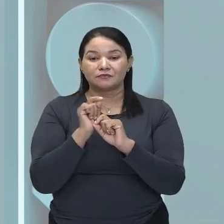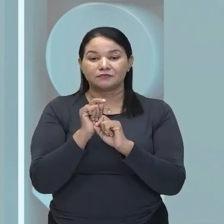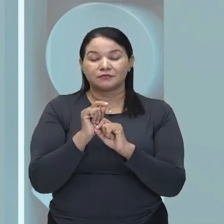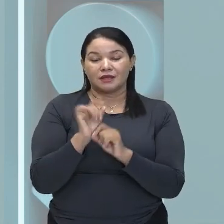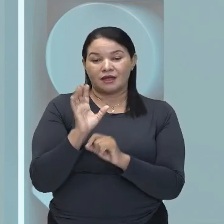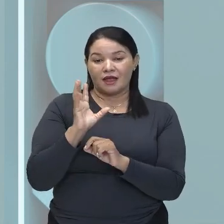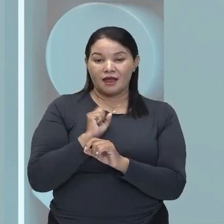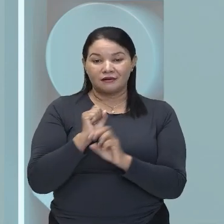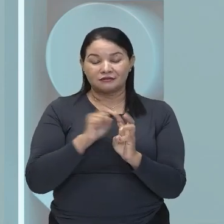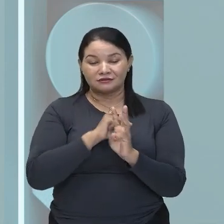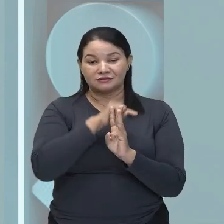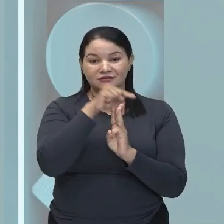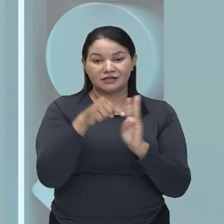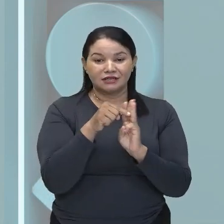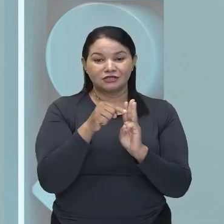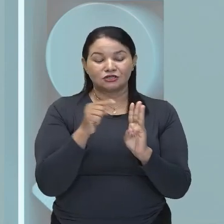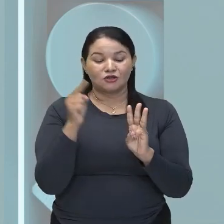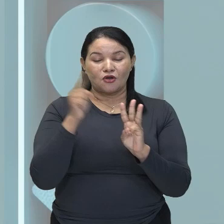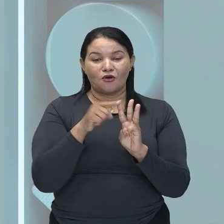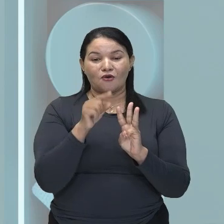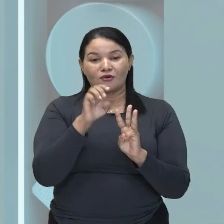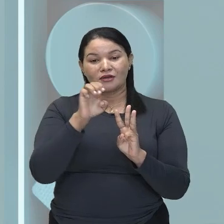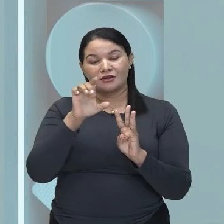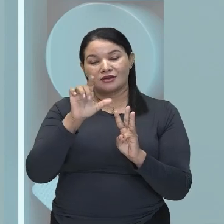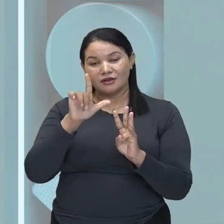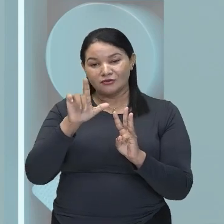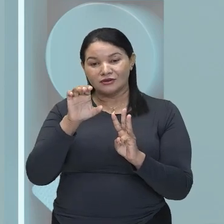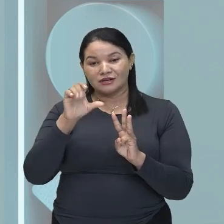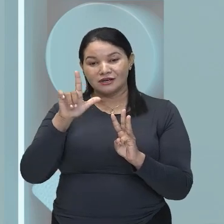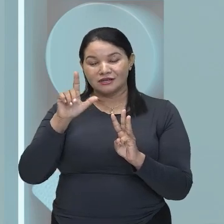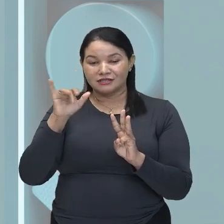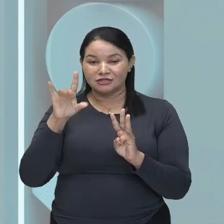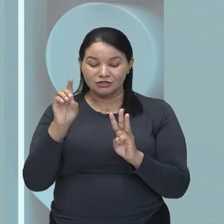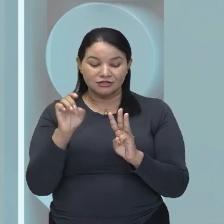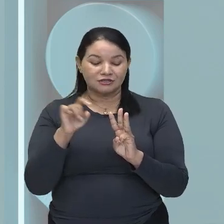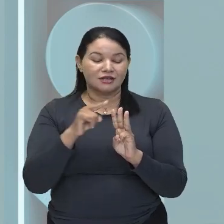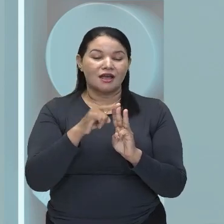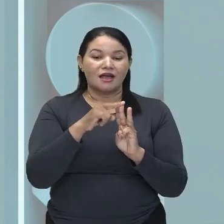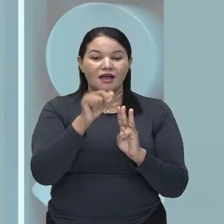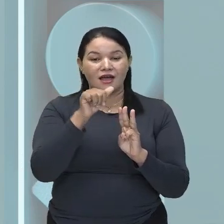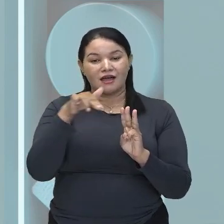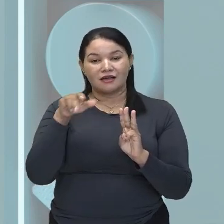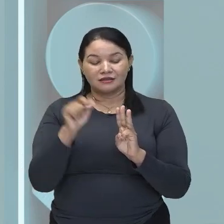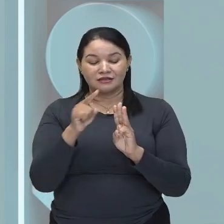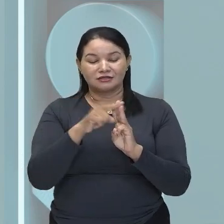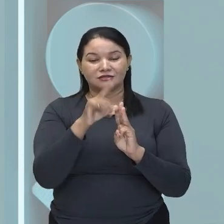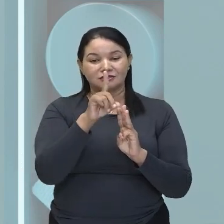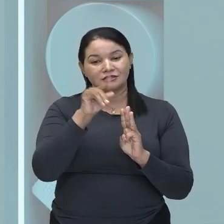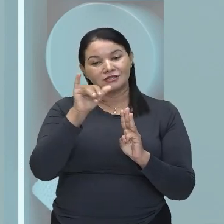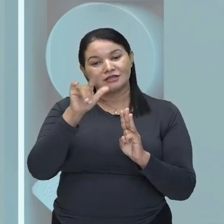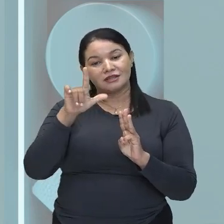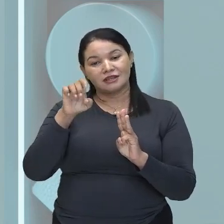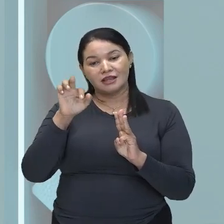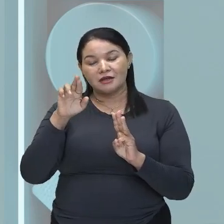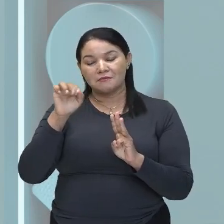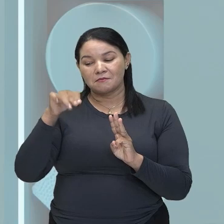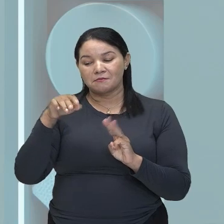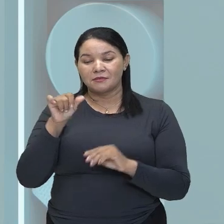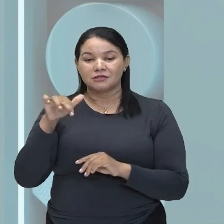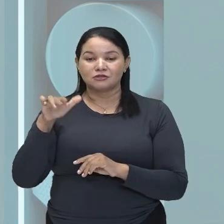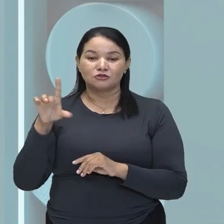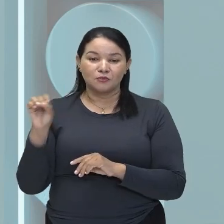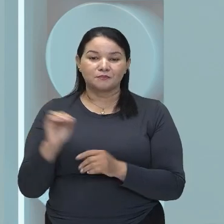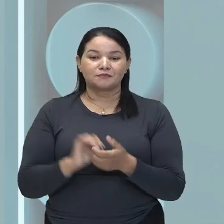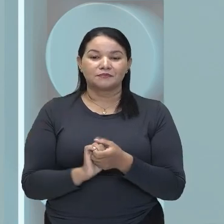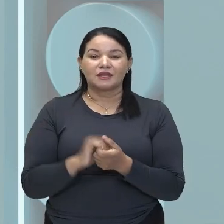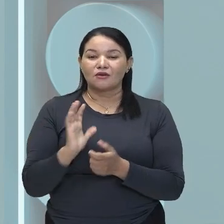Amoroso Entre Euclides da Cunha, Ana e Dilermando, Dilermando de Assis, Que